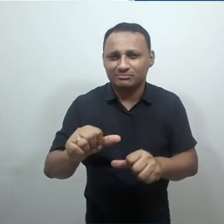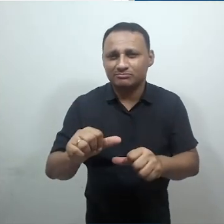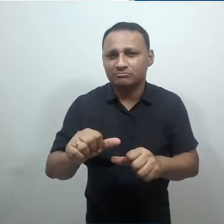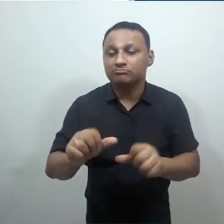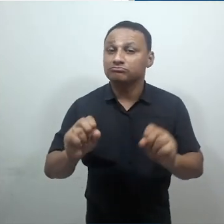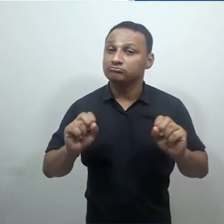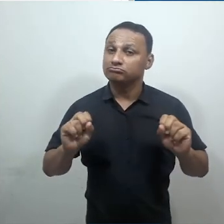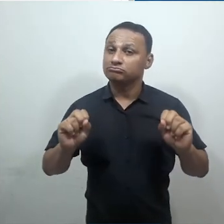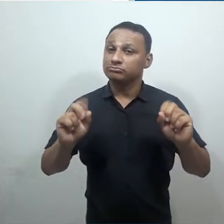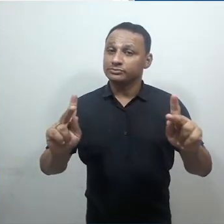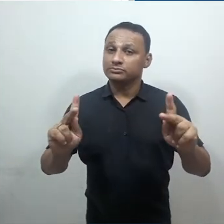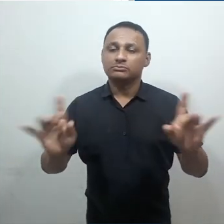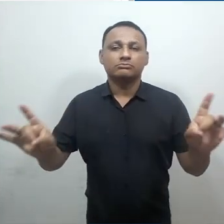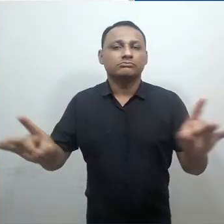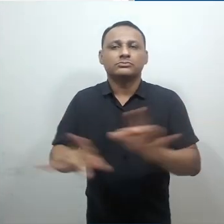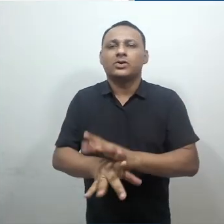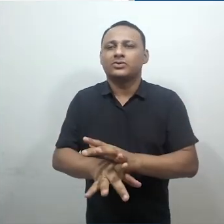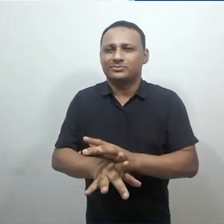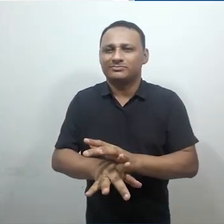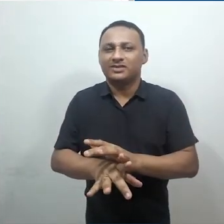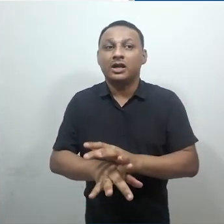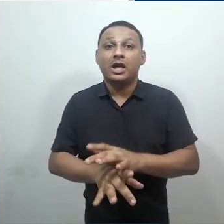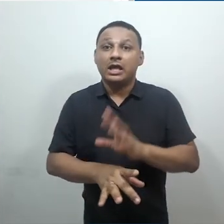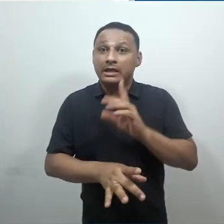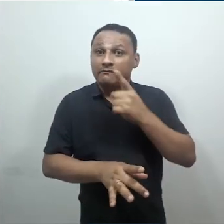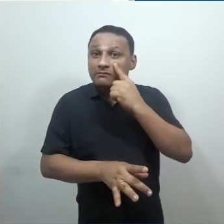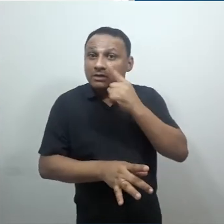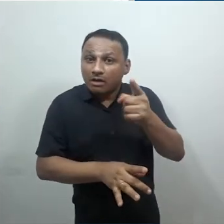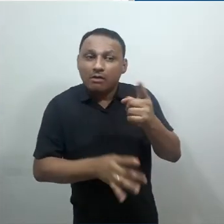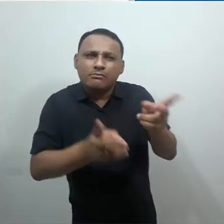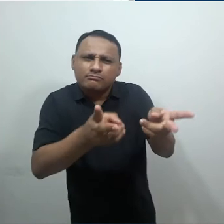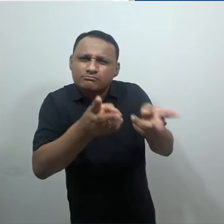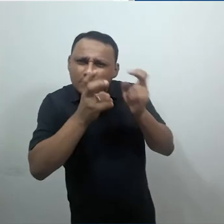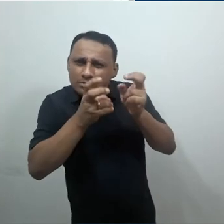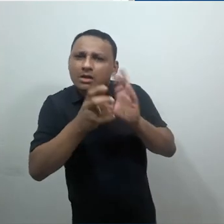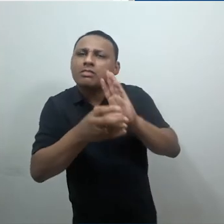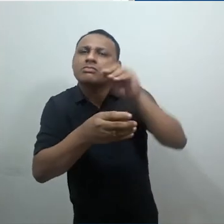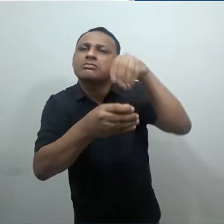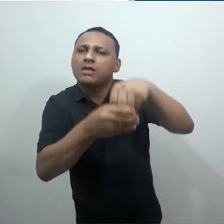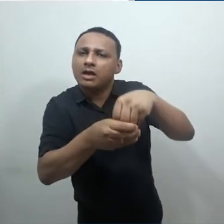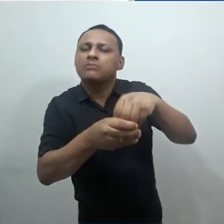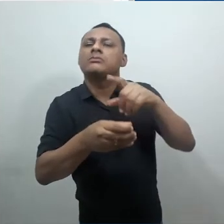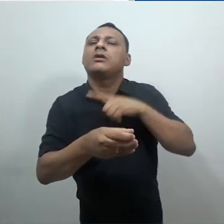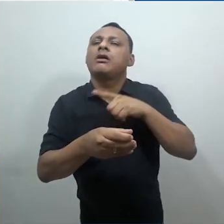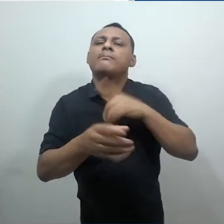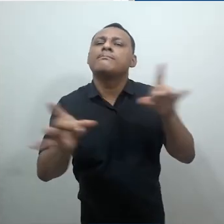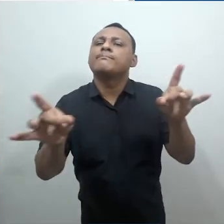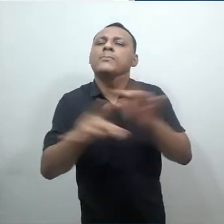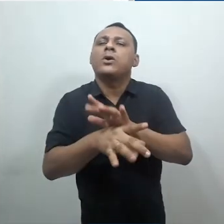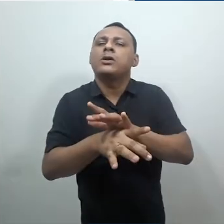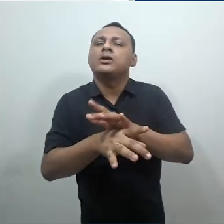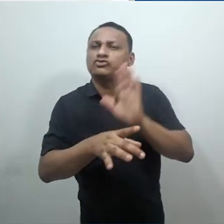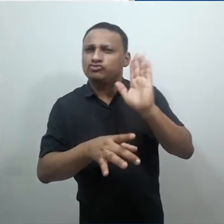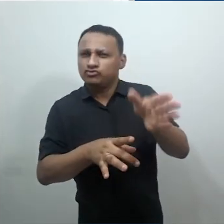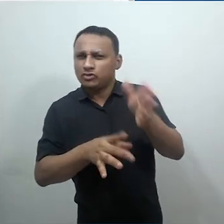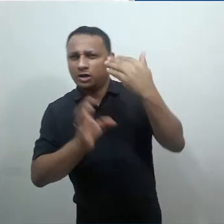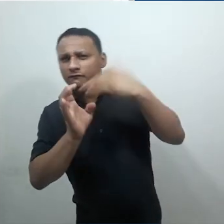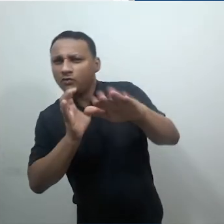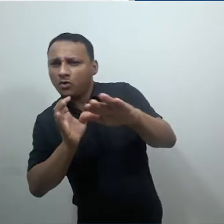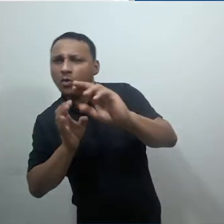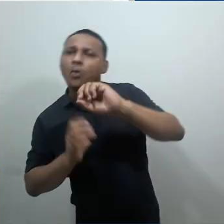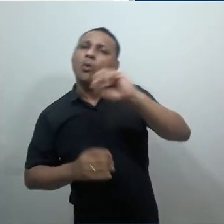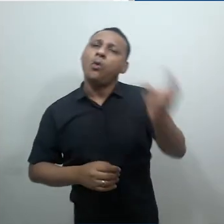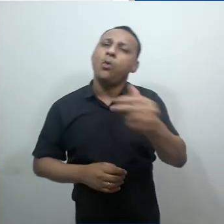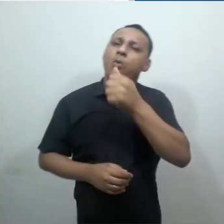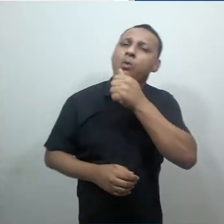Reparem que nos status de envio, agora eu tenho um novo status, enviado para avaliação. Tenho o arquivo